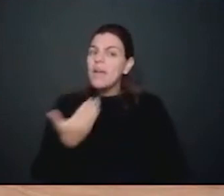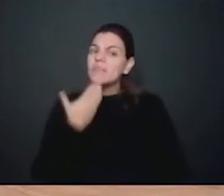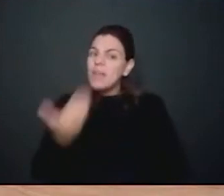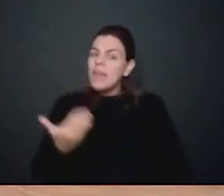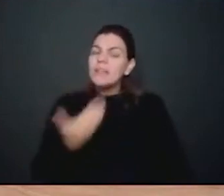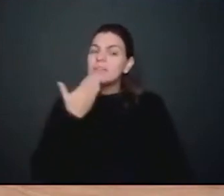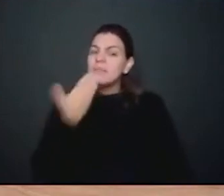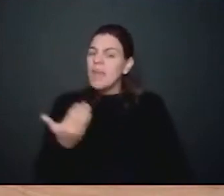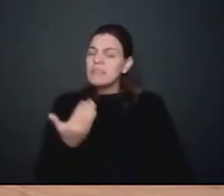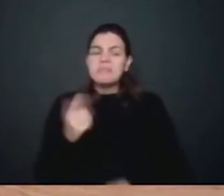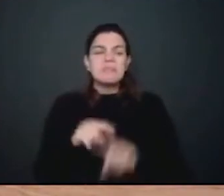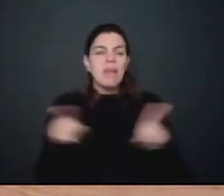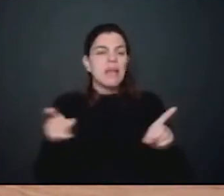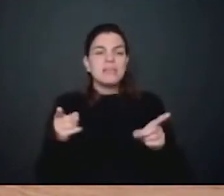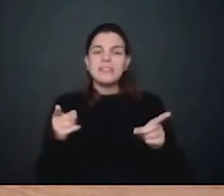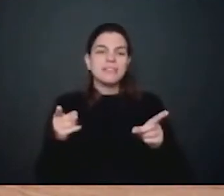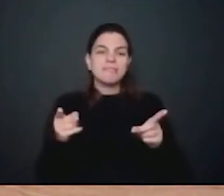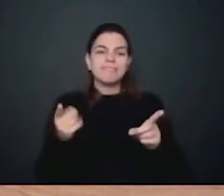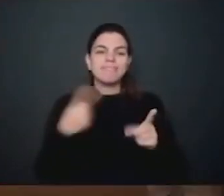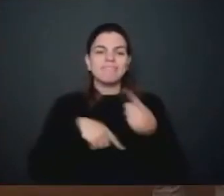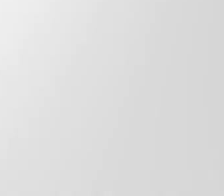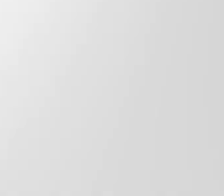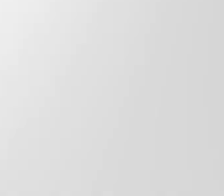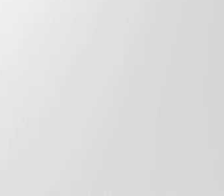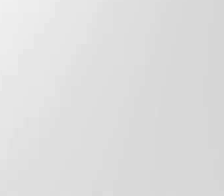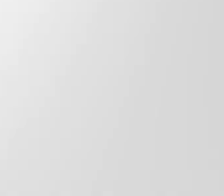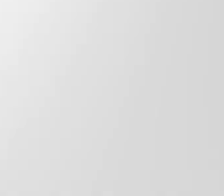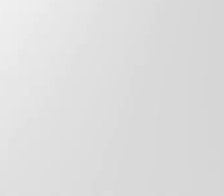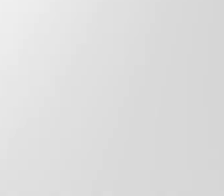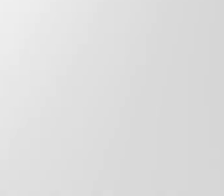Obrigado, seu presidente. Obrigado, vereador Marcos Vieira.